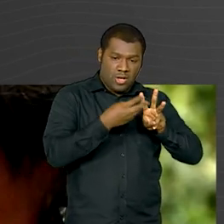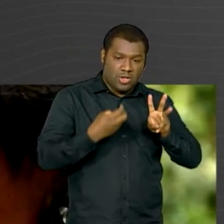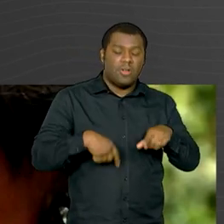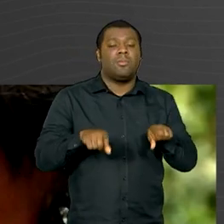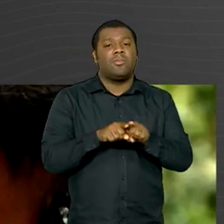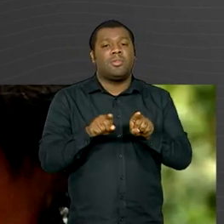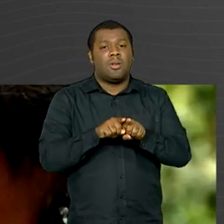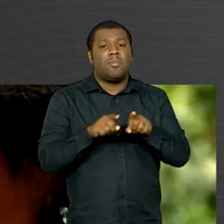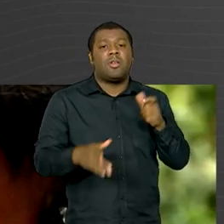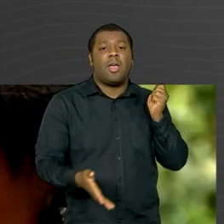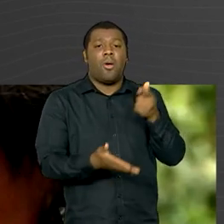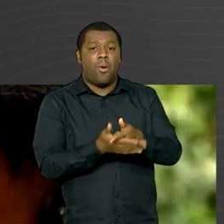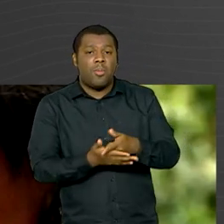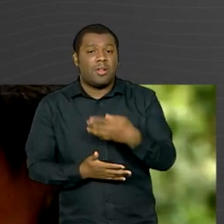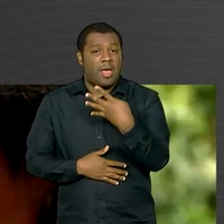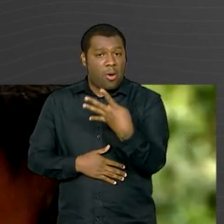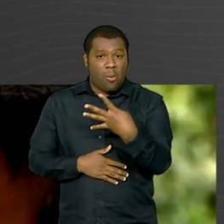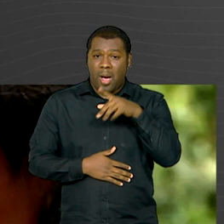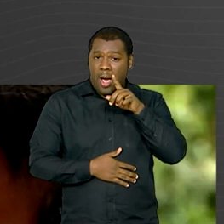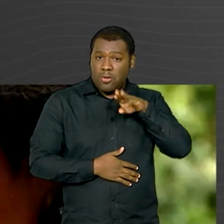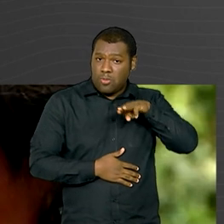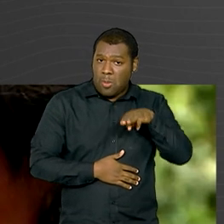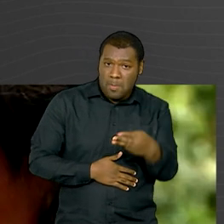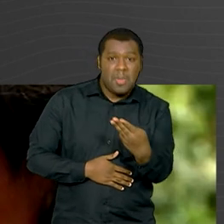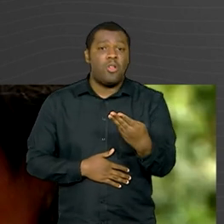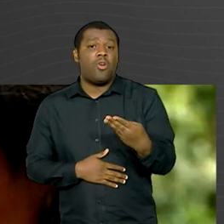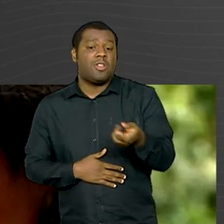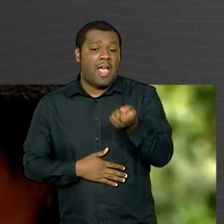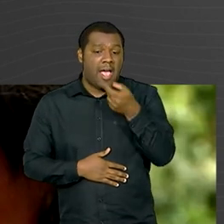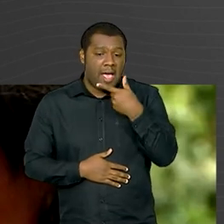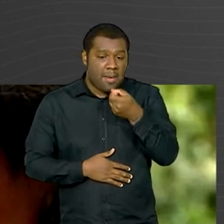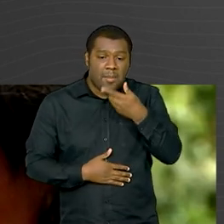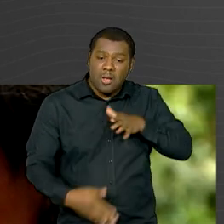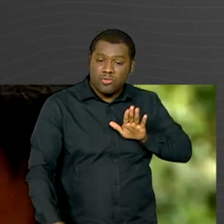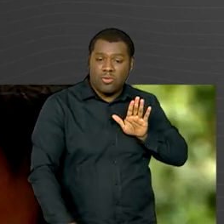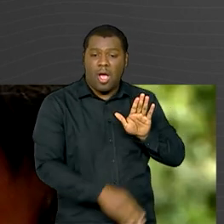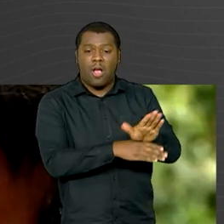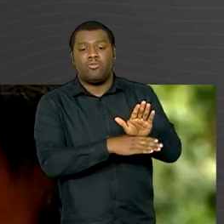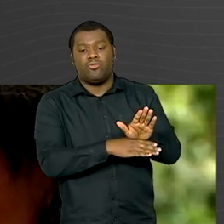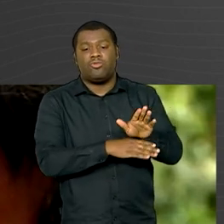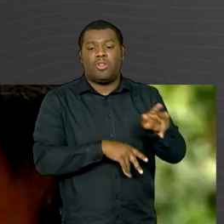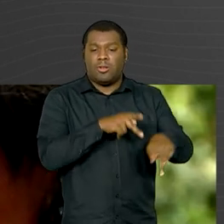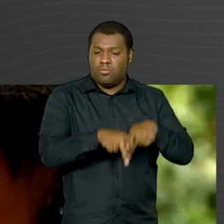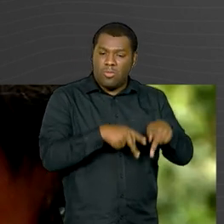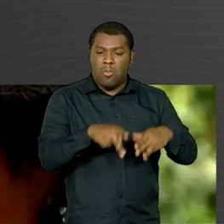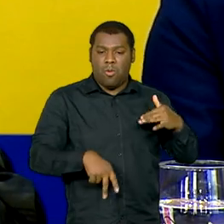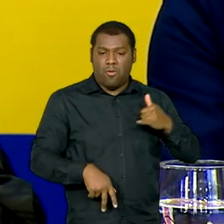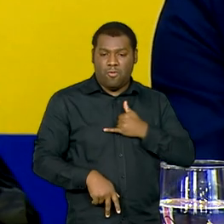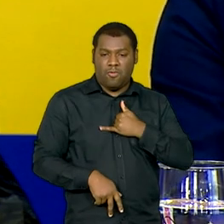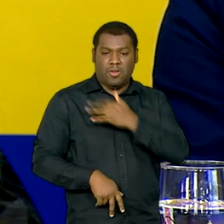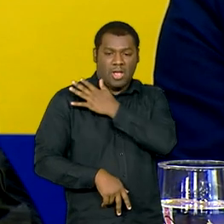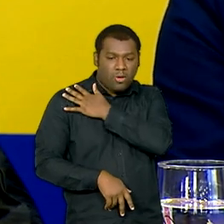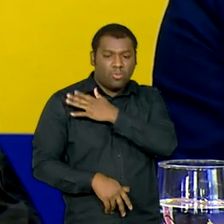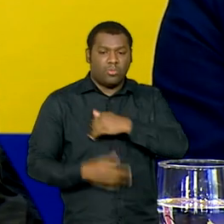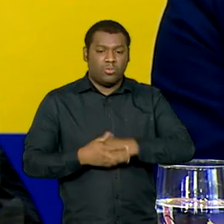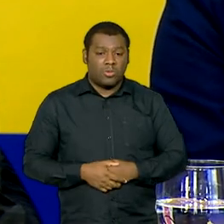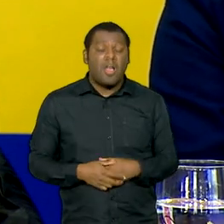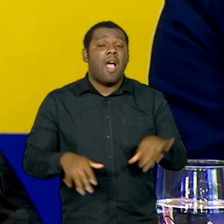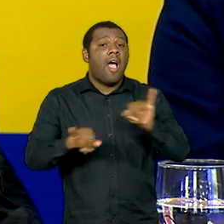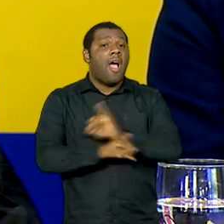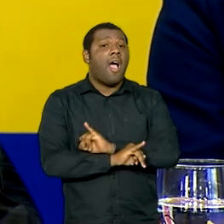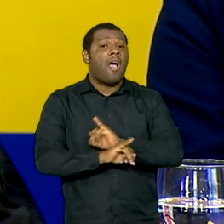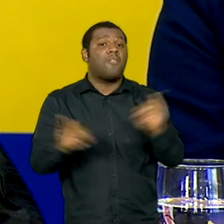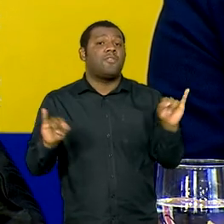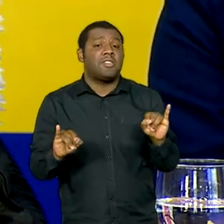e 700 mil medicamentos e insumos para abastecer o território Yanomami. Reafirmo que não